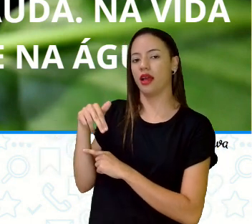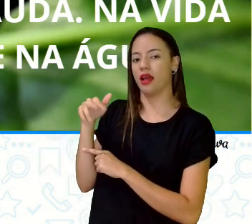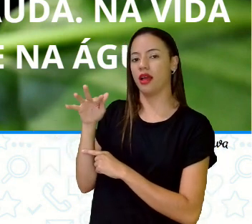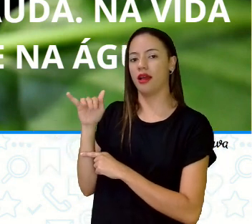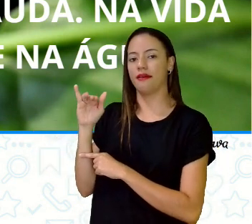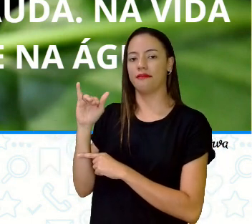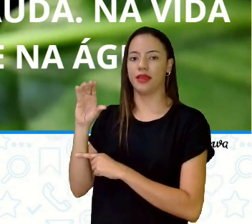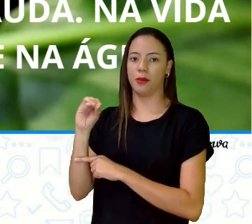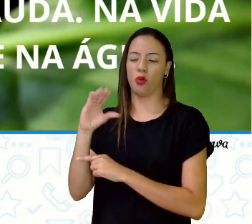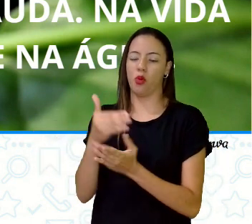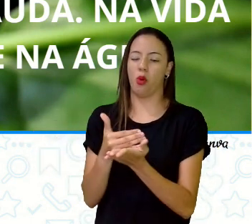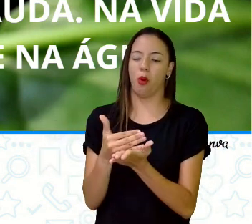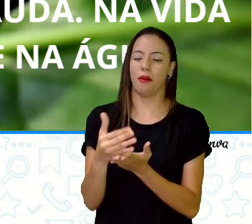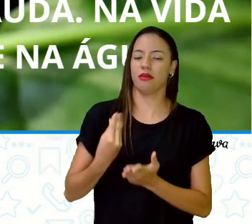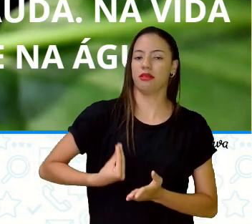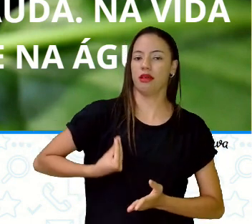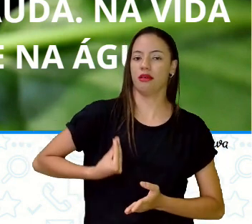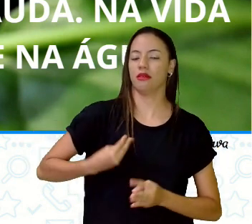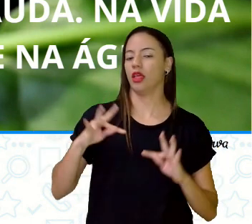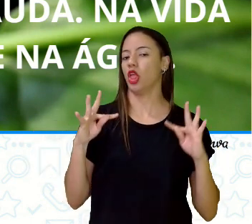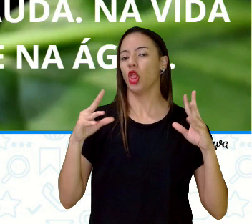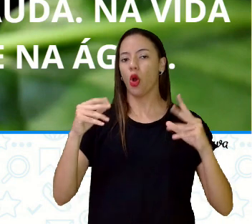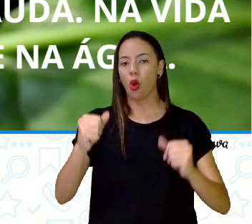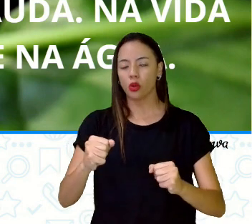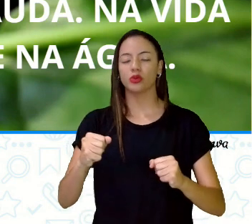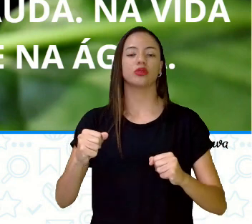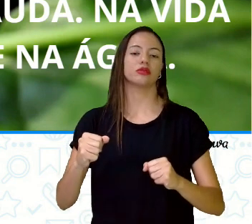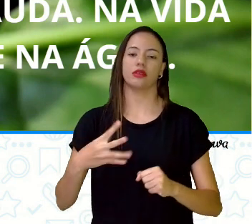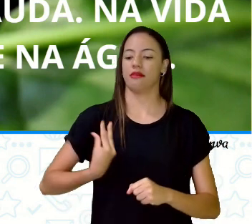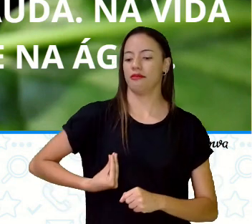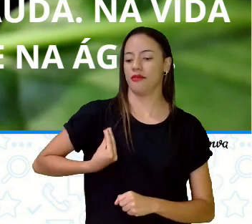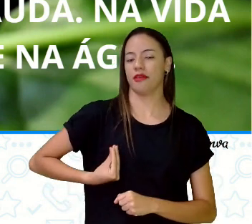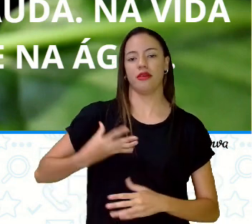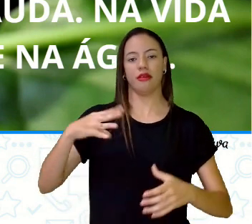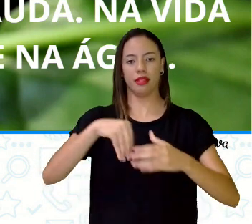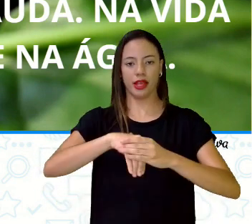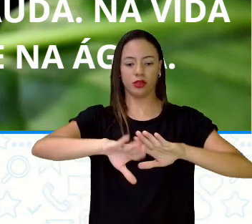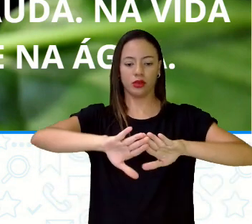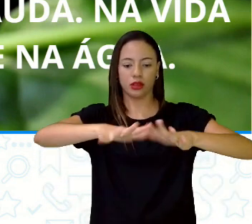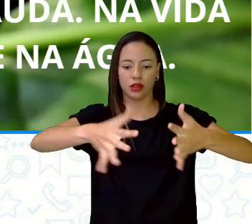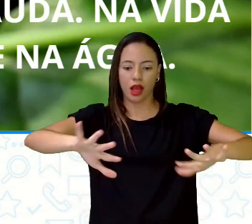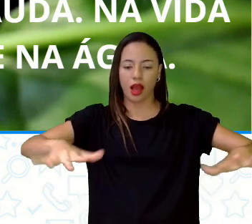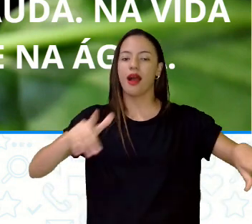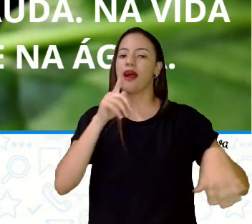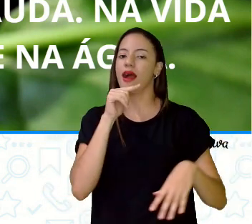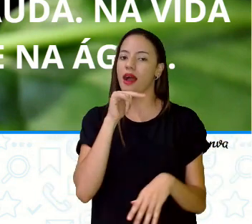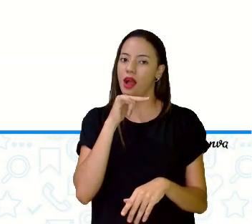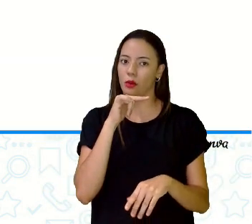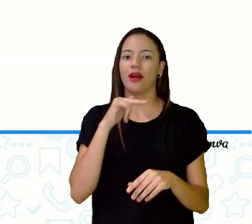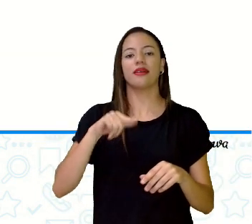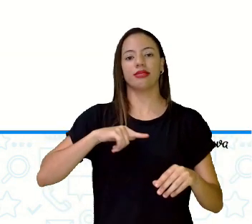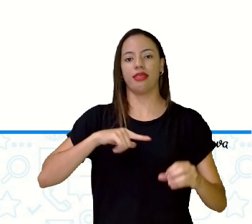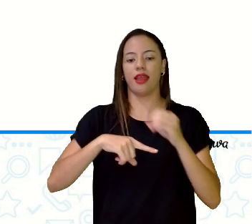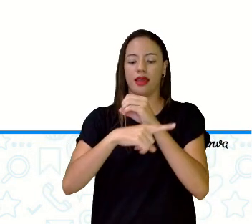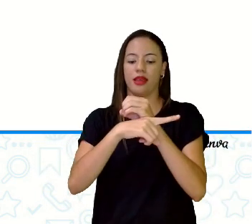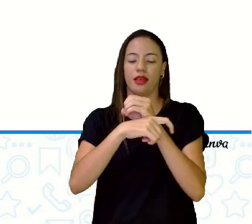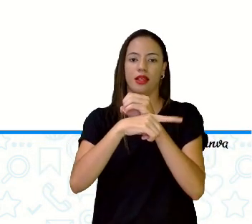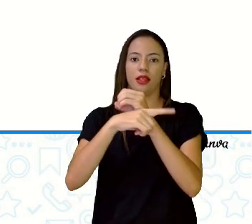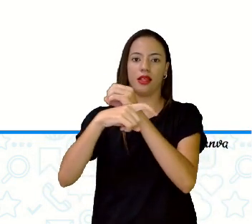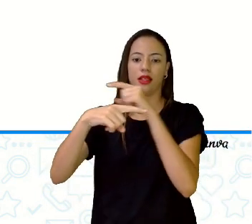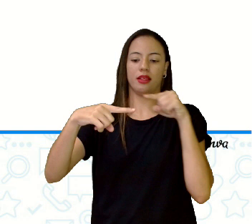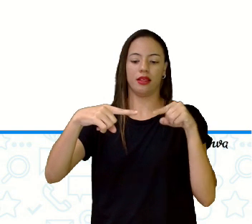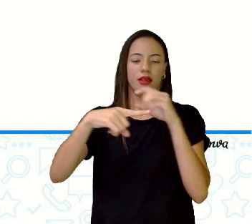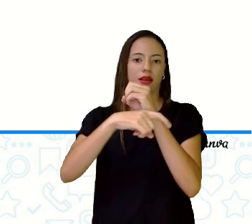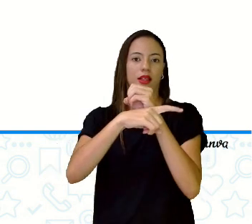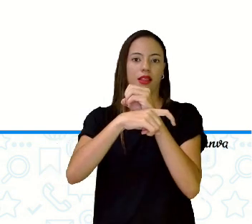No começo da vida, todos eles vivem na água e tem a caldinha, Depois ele desaparece. E aí, ele fica lá